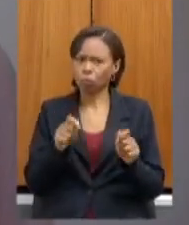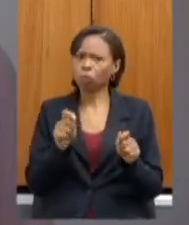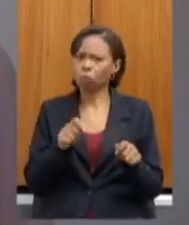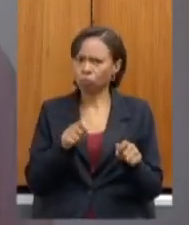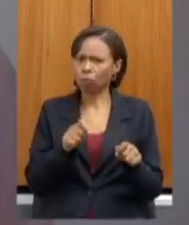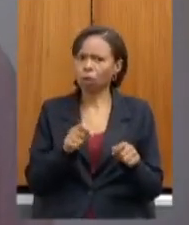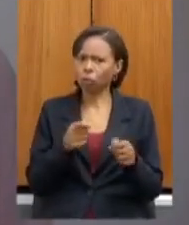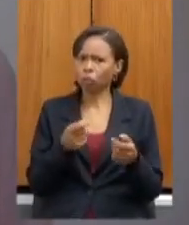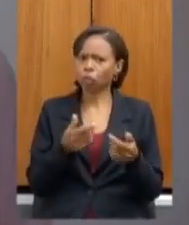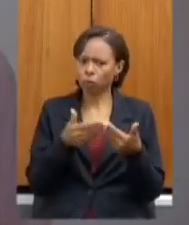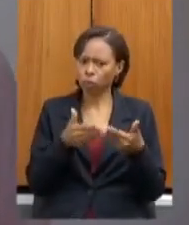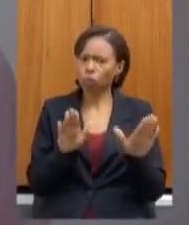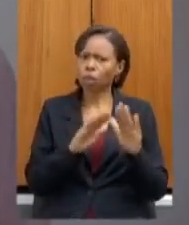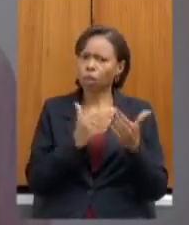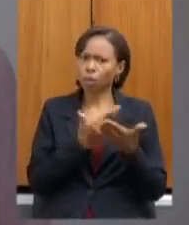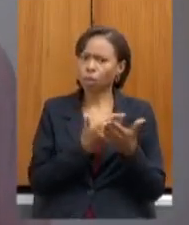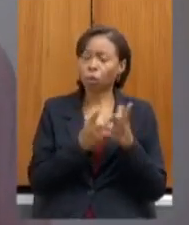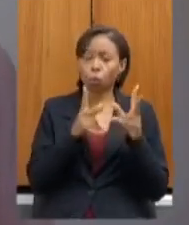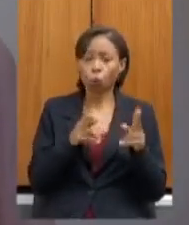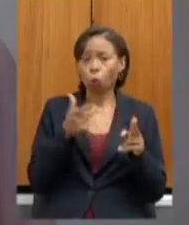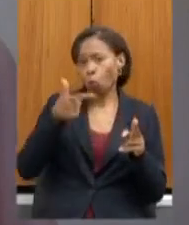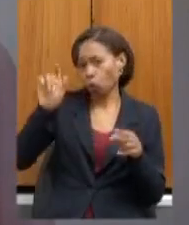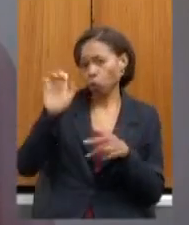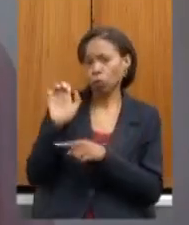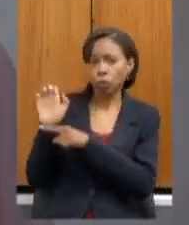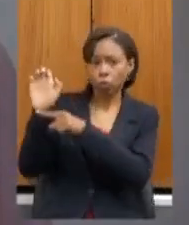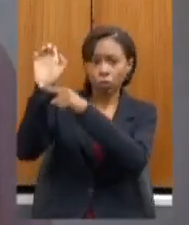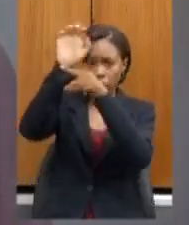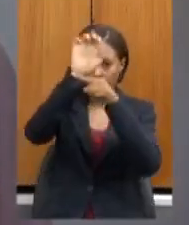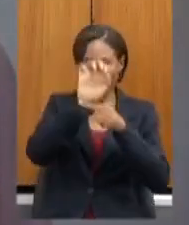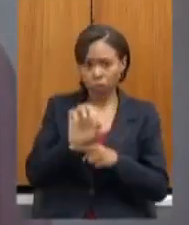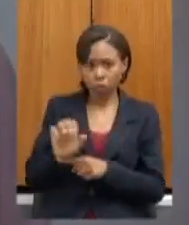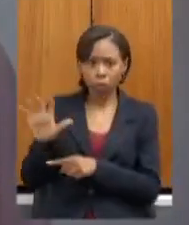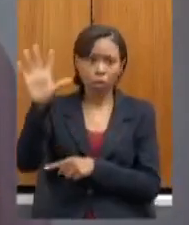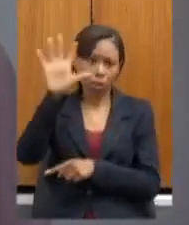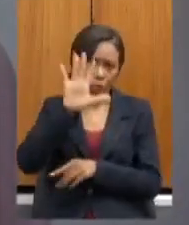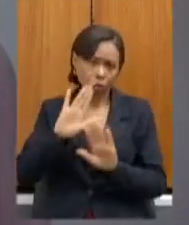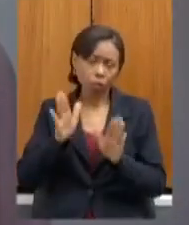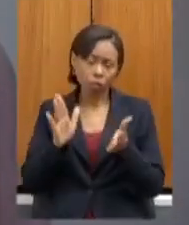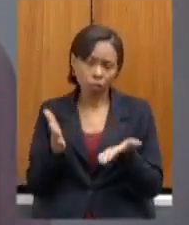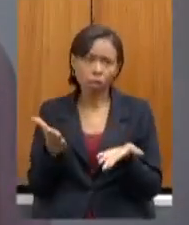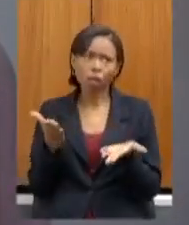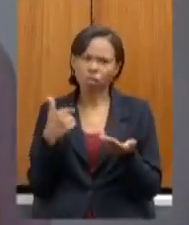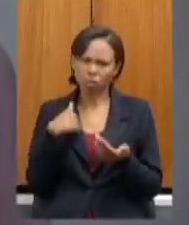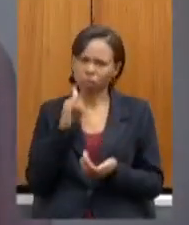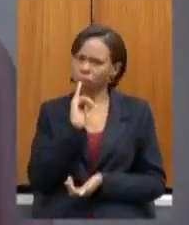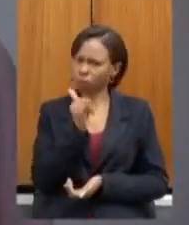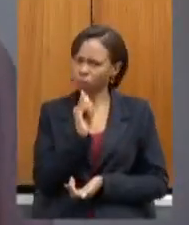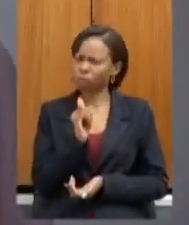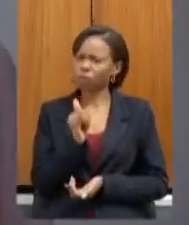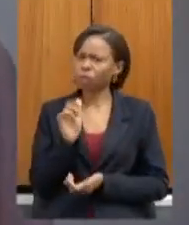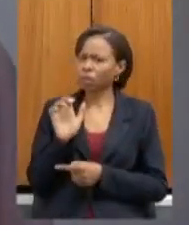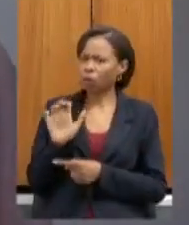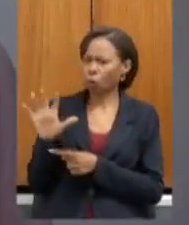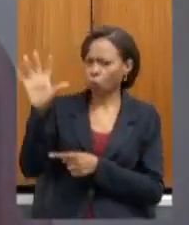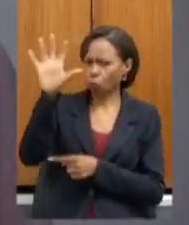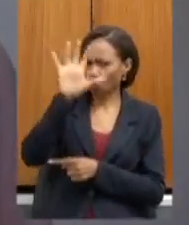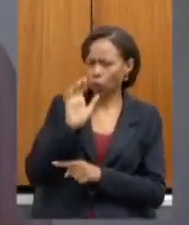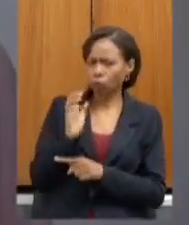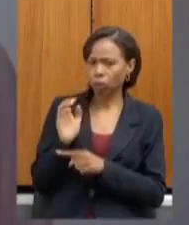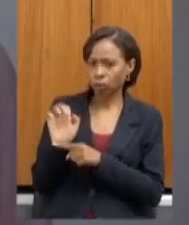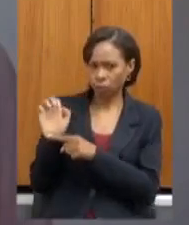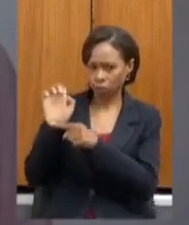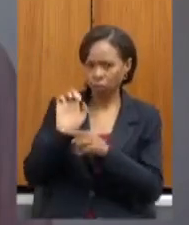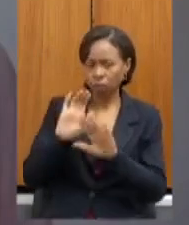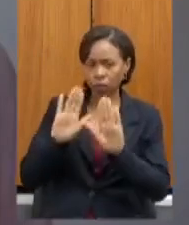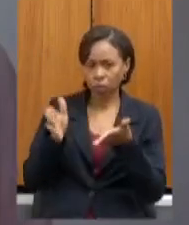em outros estados compartilhei aqui também com vocês a situação dos estados que já estão com as aulas